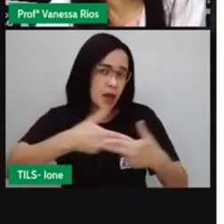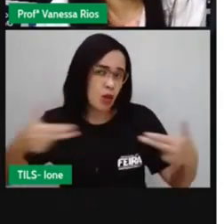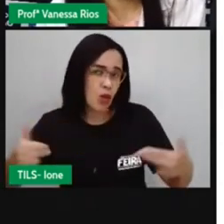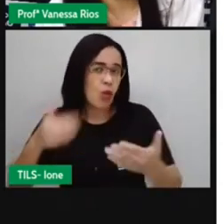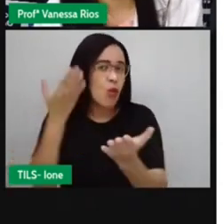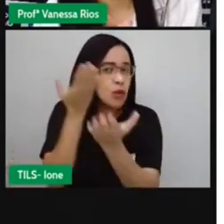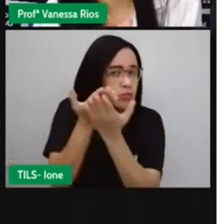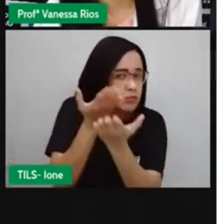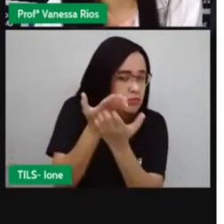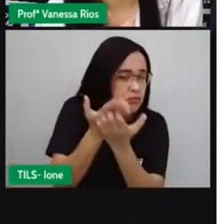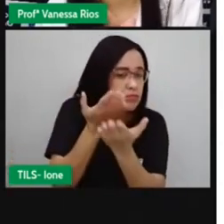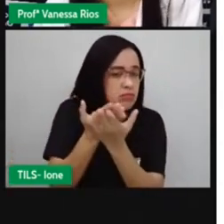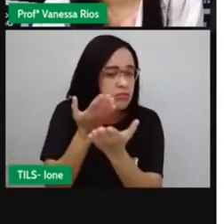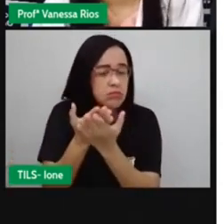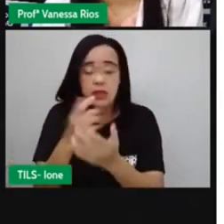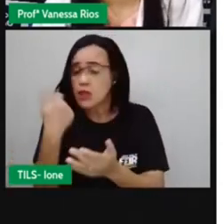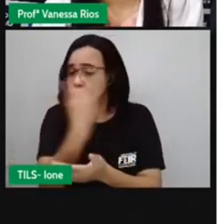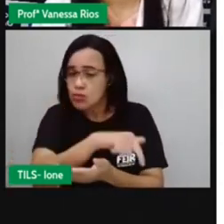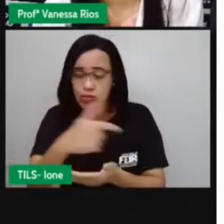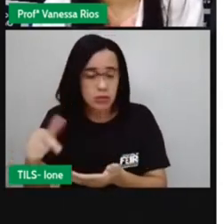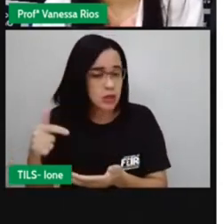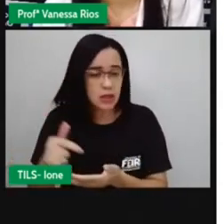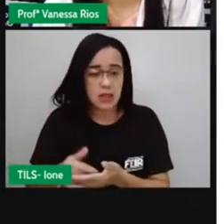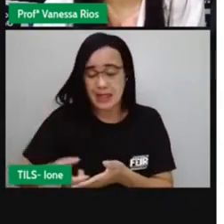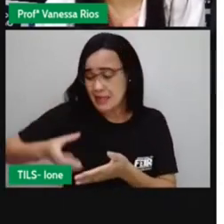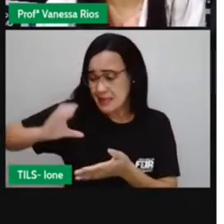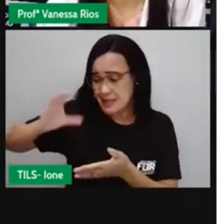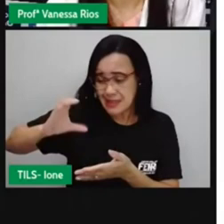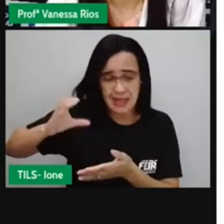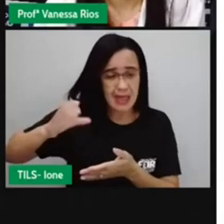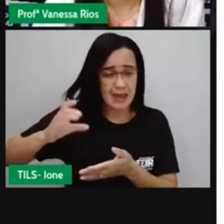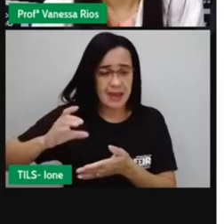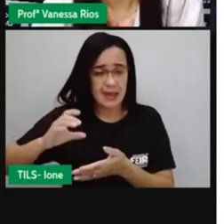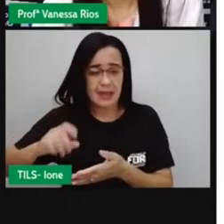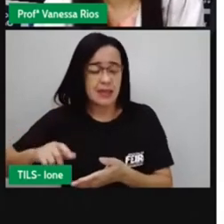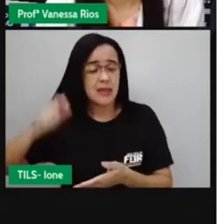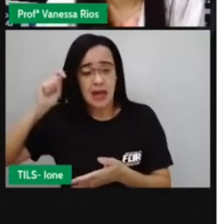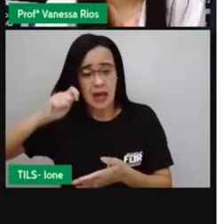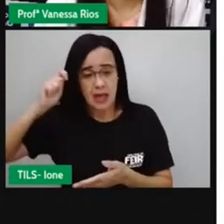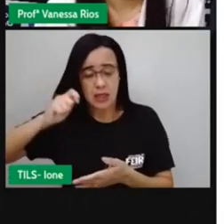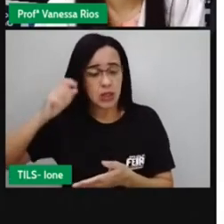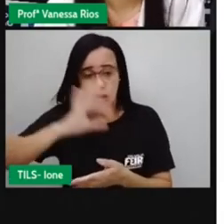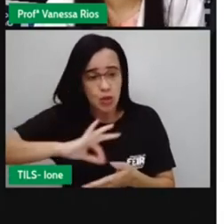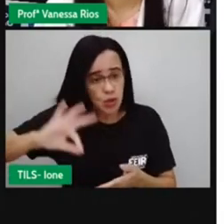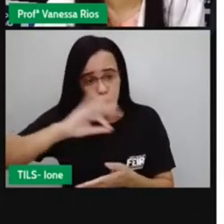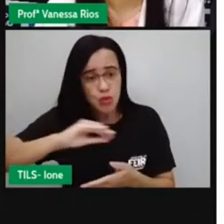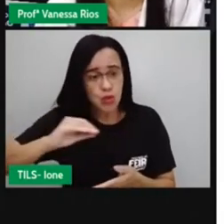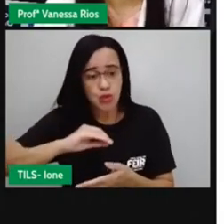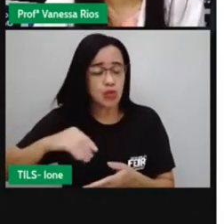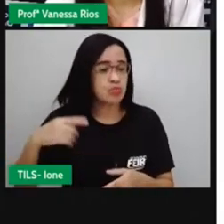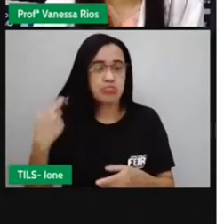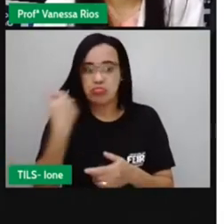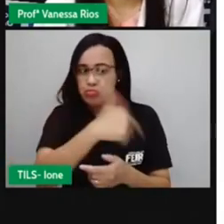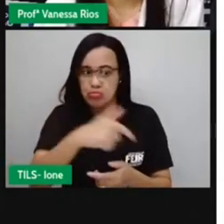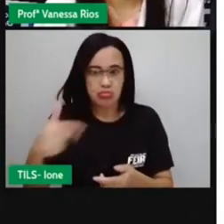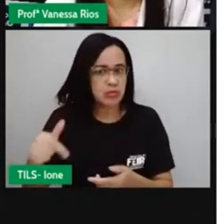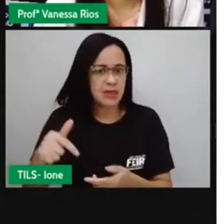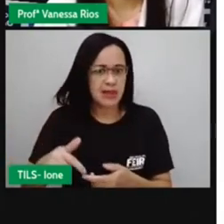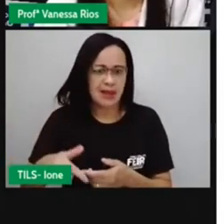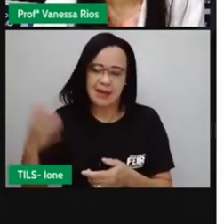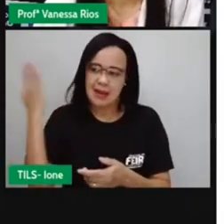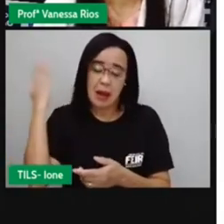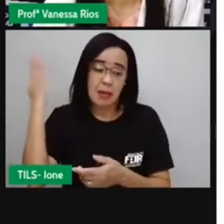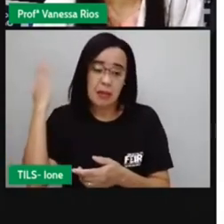artísticos também, relacionados ao que era oferecido para os príncipes na época. Mas o seu